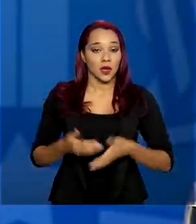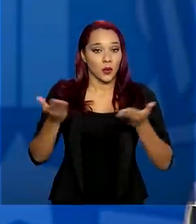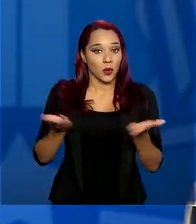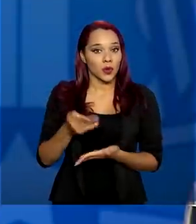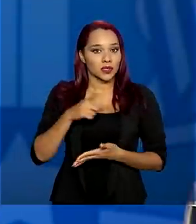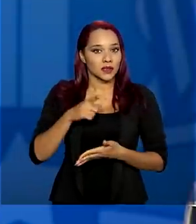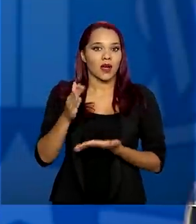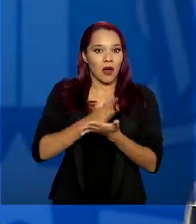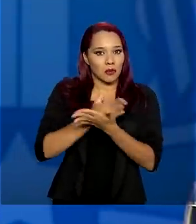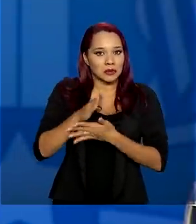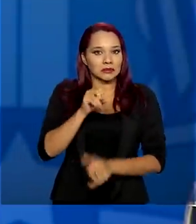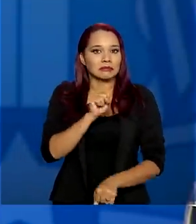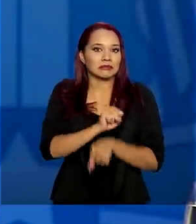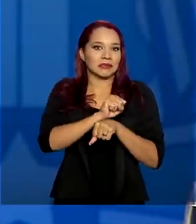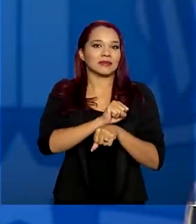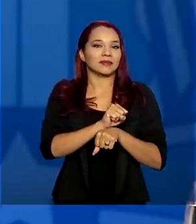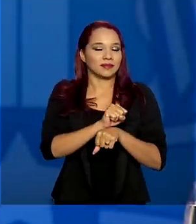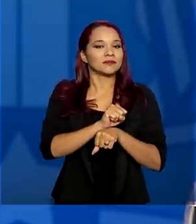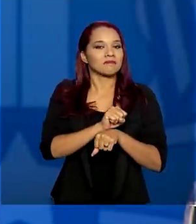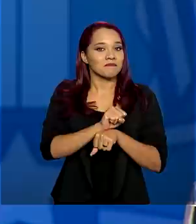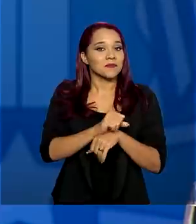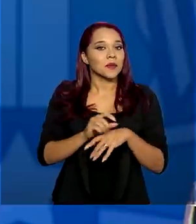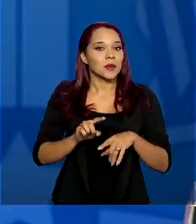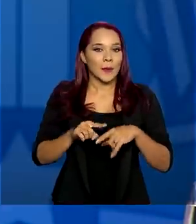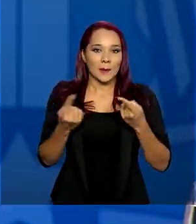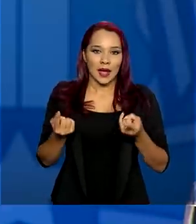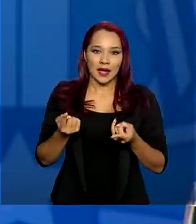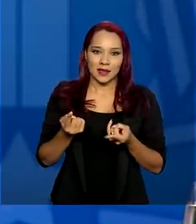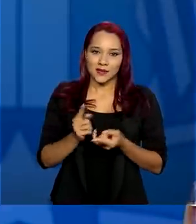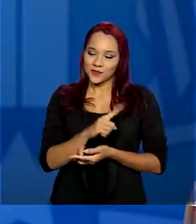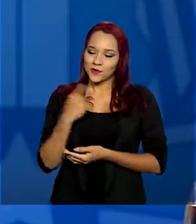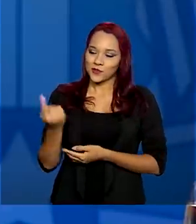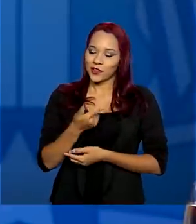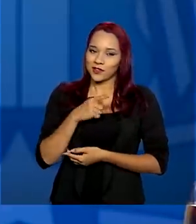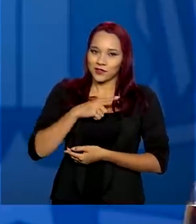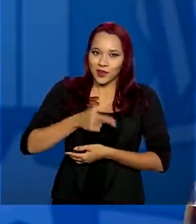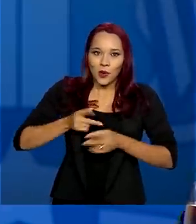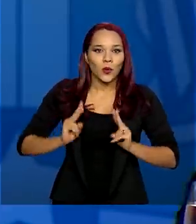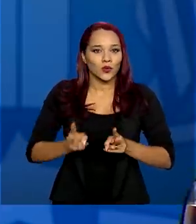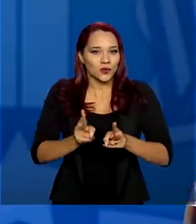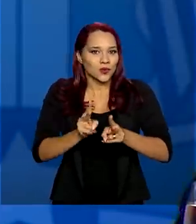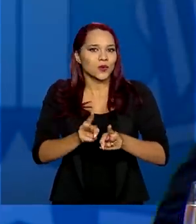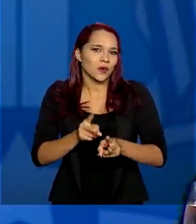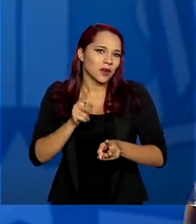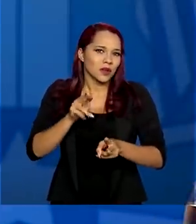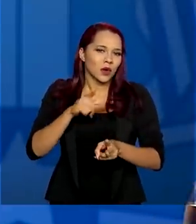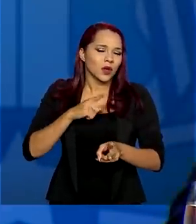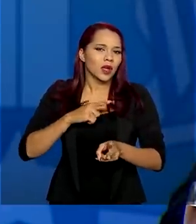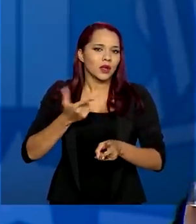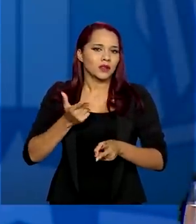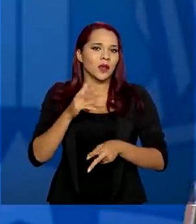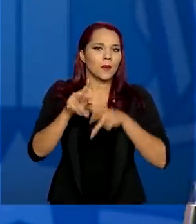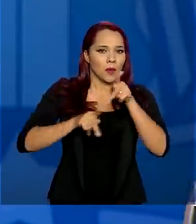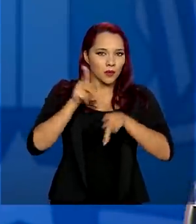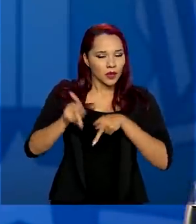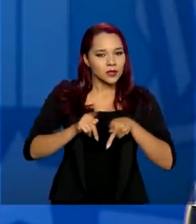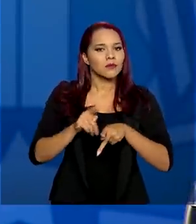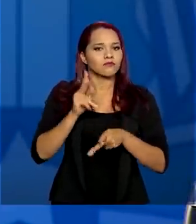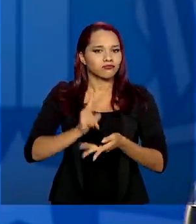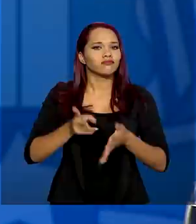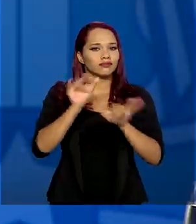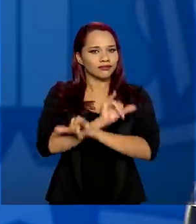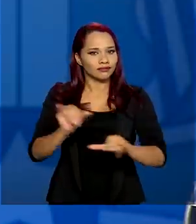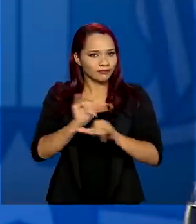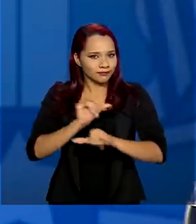algumas interrupções. Nós estamos aqui mantendo o mesmo intuito de manter a população brasileira informada